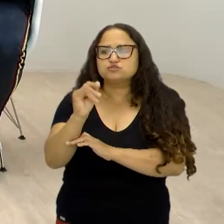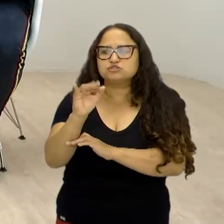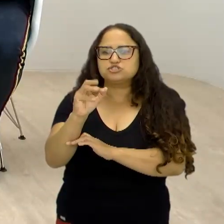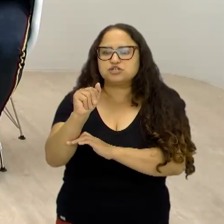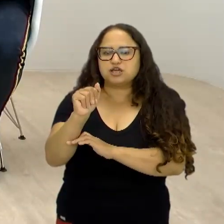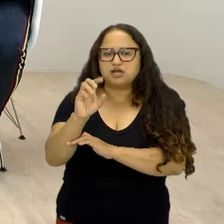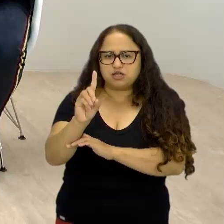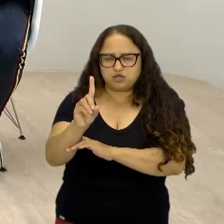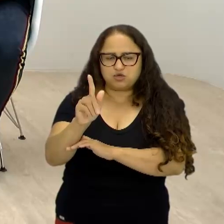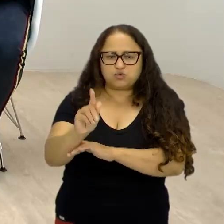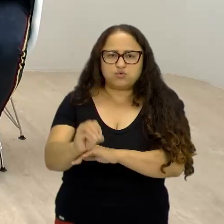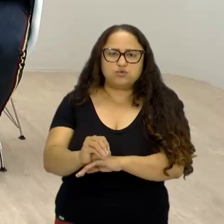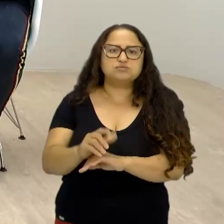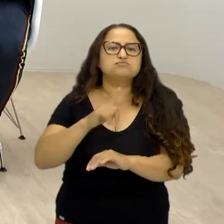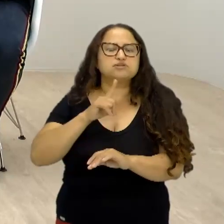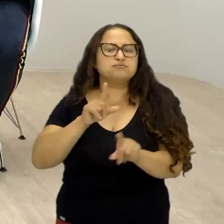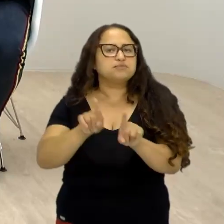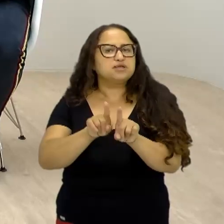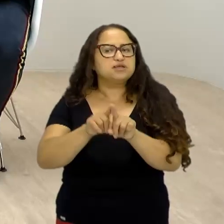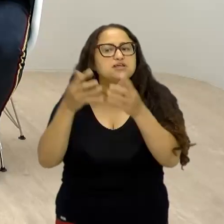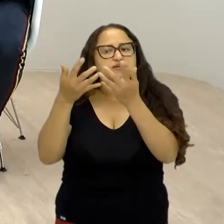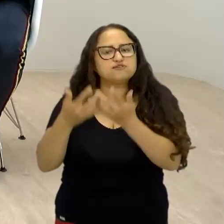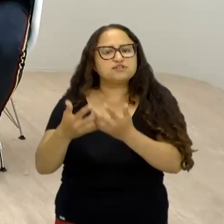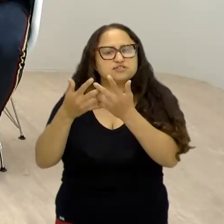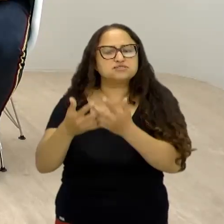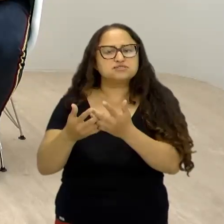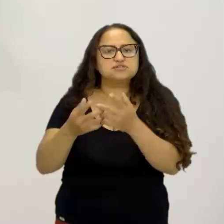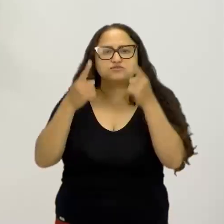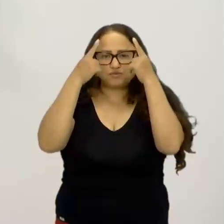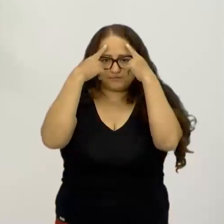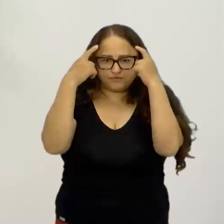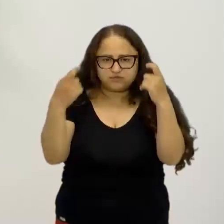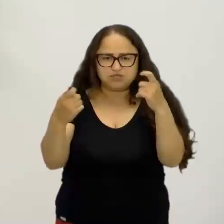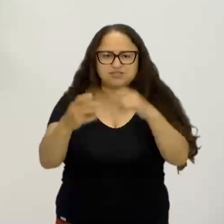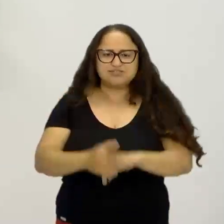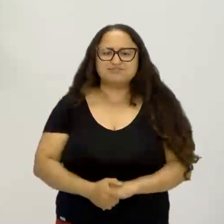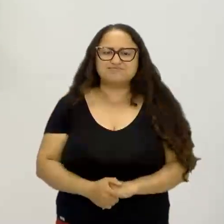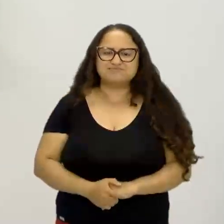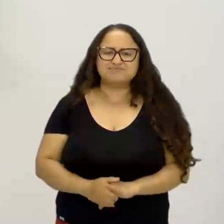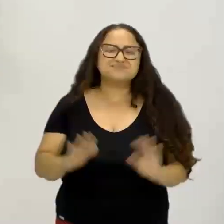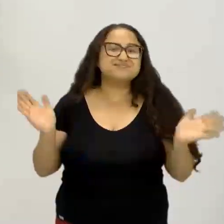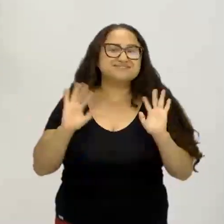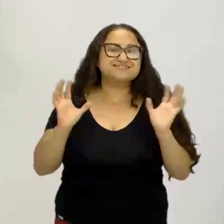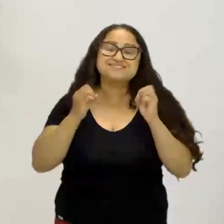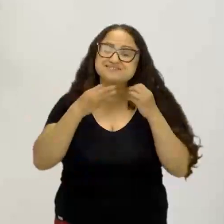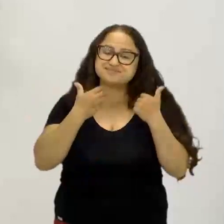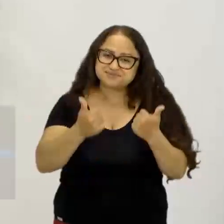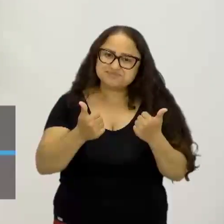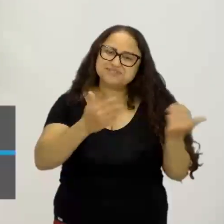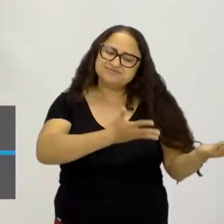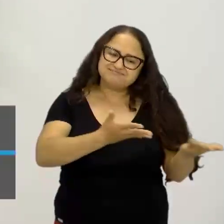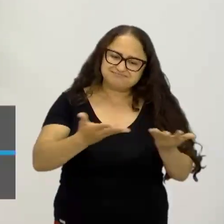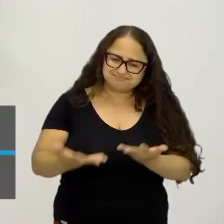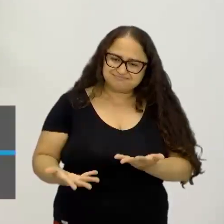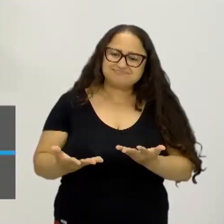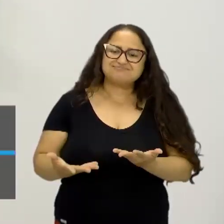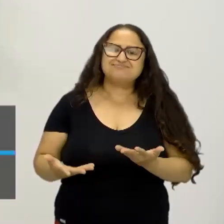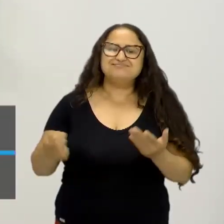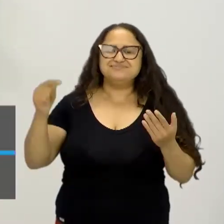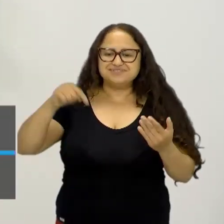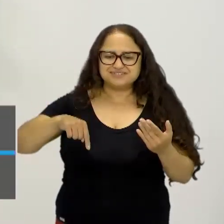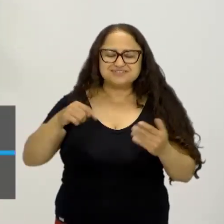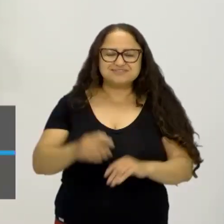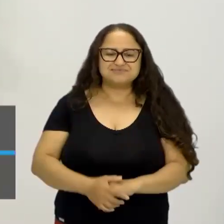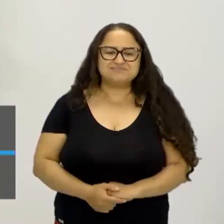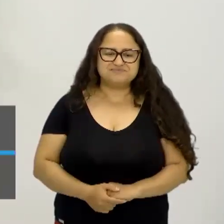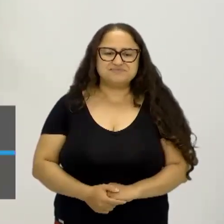continuarmos essa reflexão, não é, Thiago? Sobre violência. Olá, Jennifer, tudo bem? Seja bem-vinda de volta à sua casa